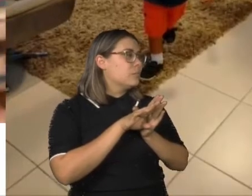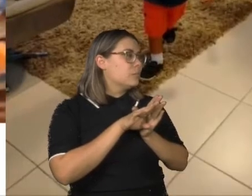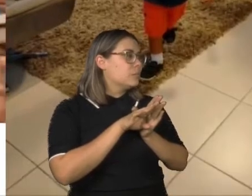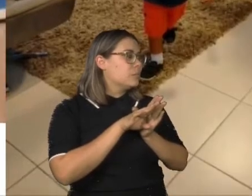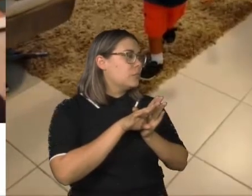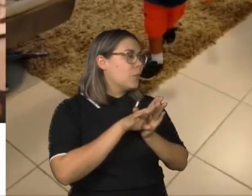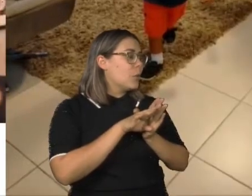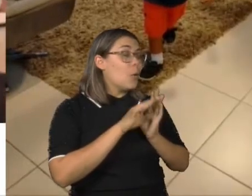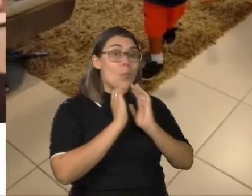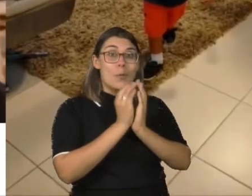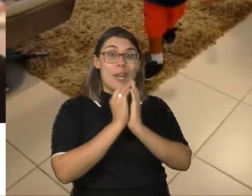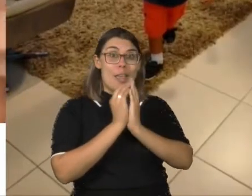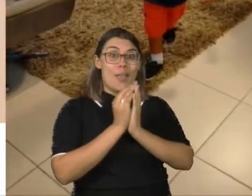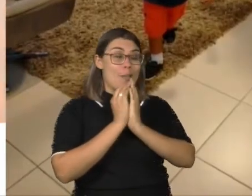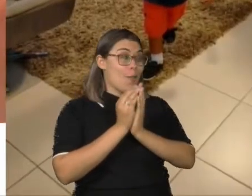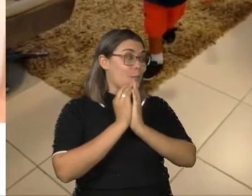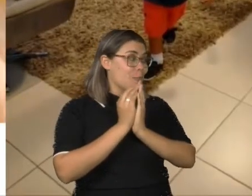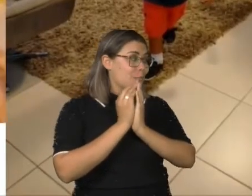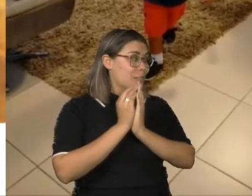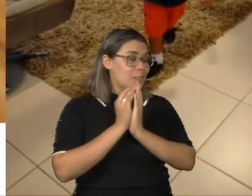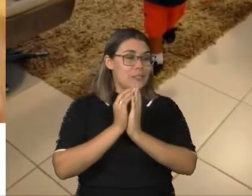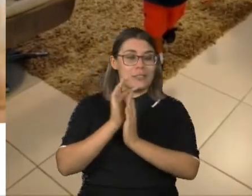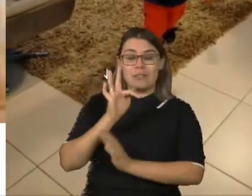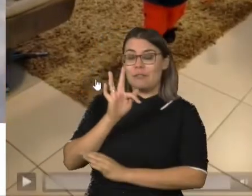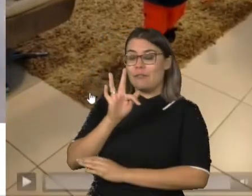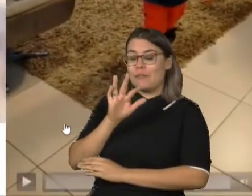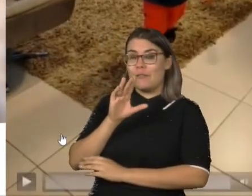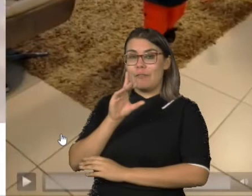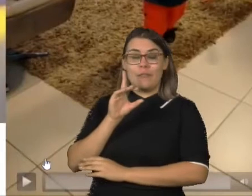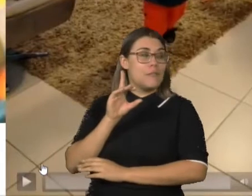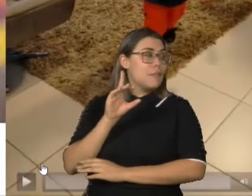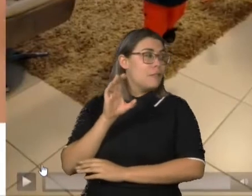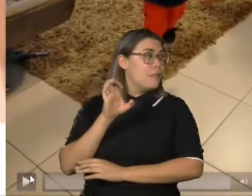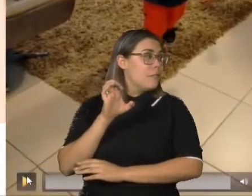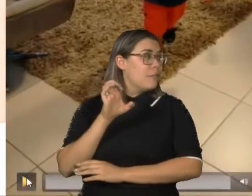Olha. É o Freud, Tia Patrícia.